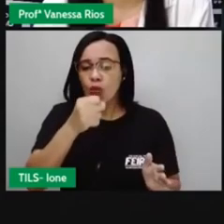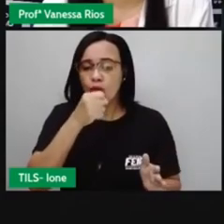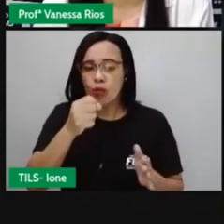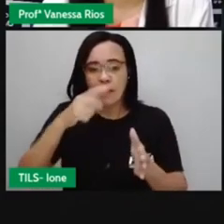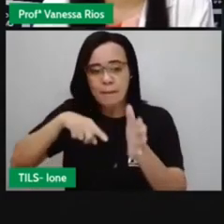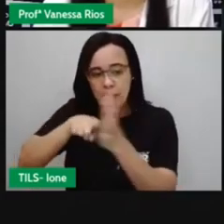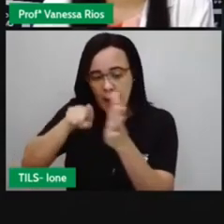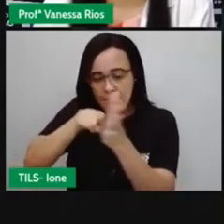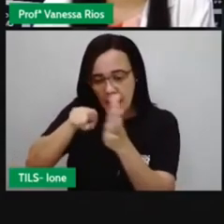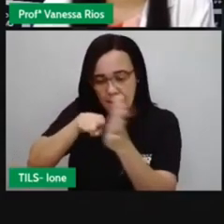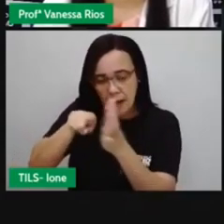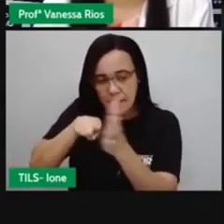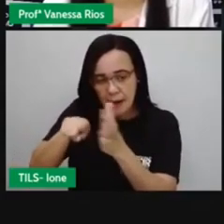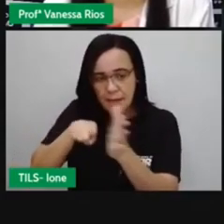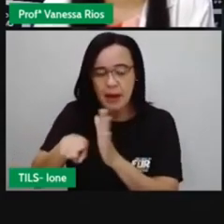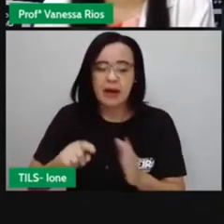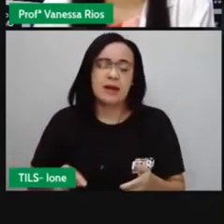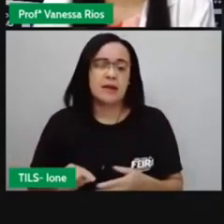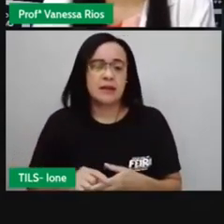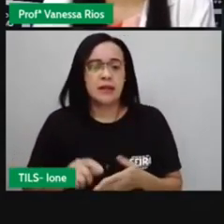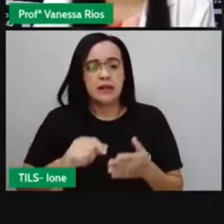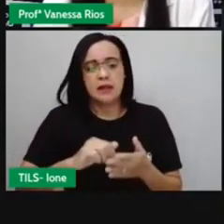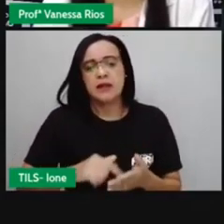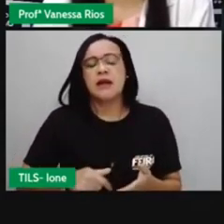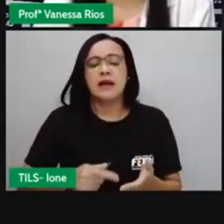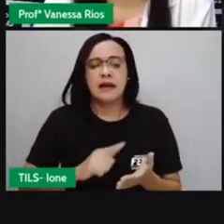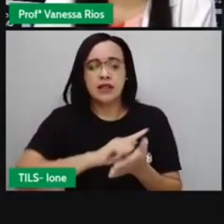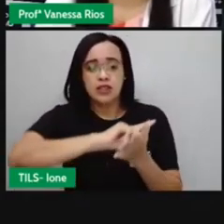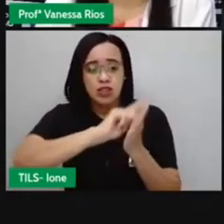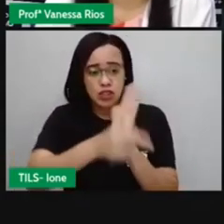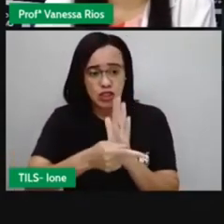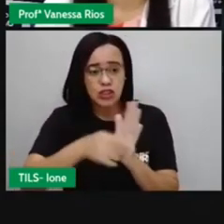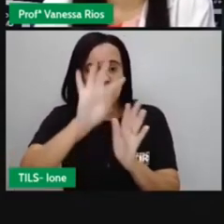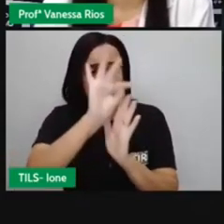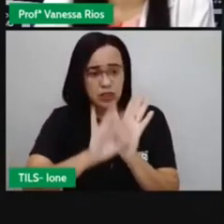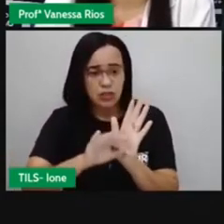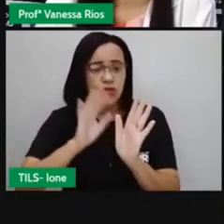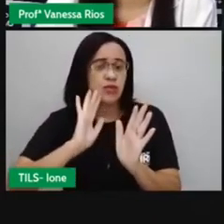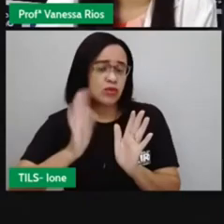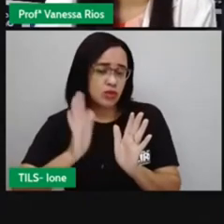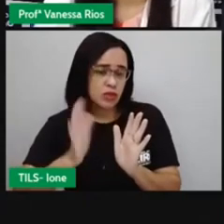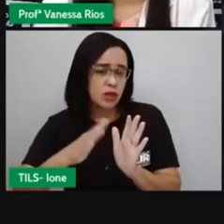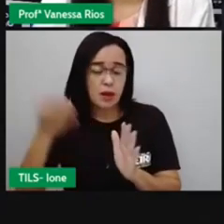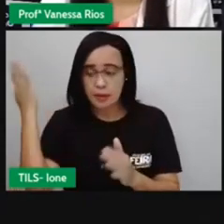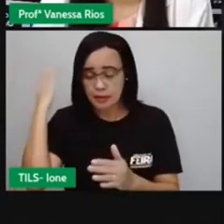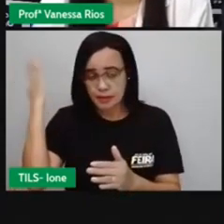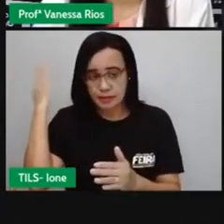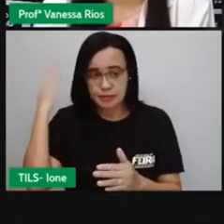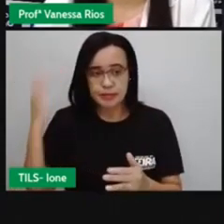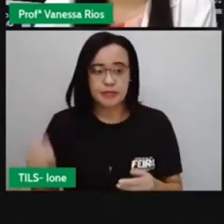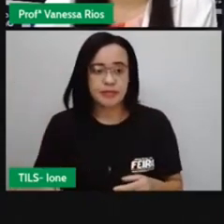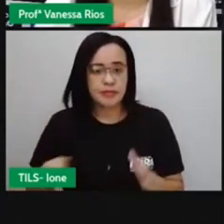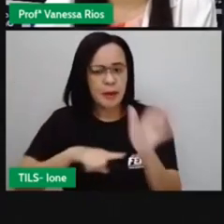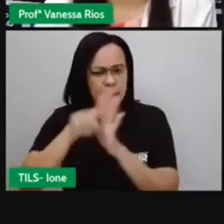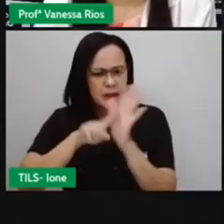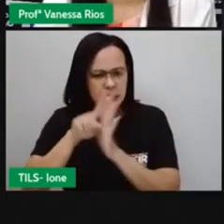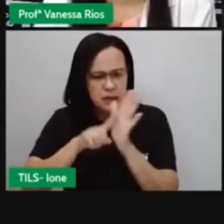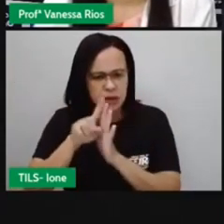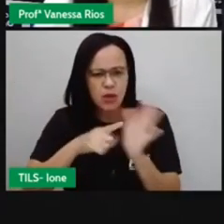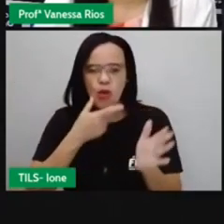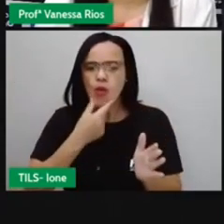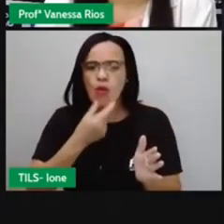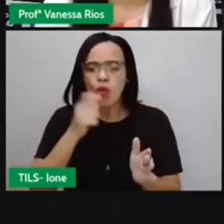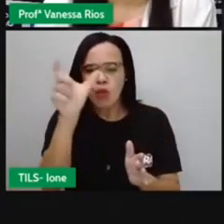estudou esse gênero textual. Mas aí, a entrevista, para que se obtinham resultados de uma pesquisa. E aí, o pesquisador